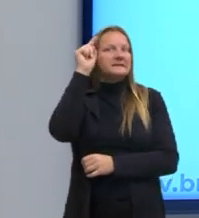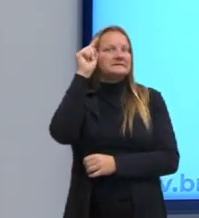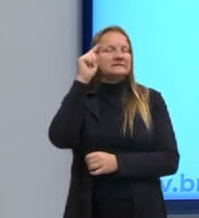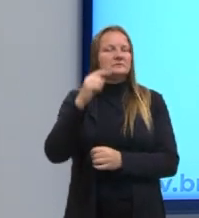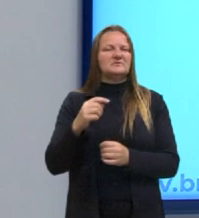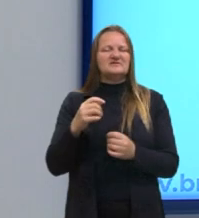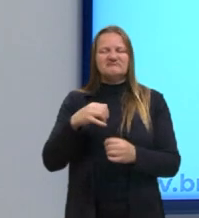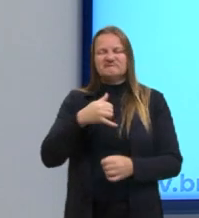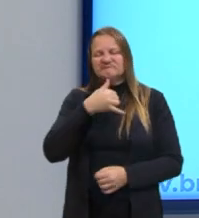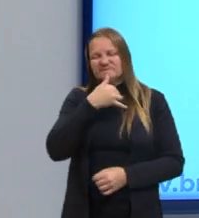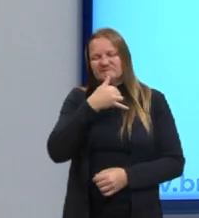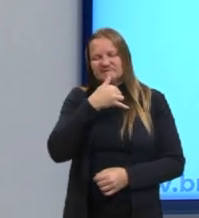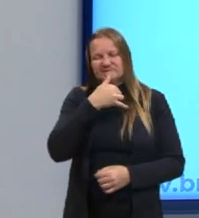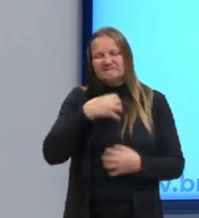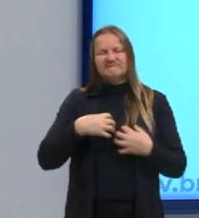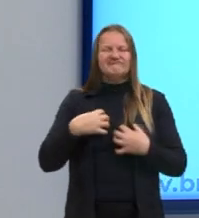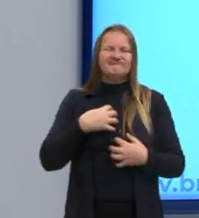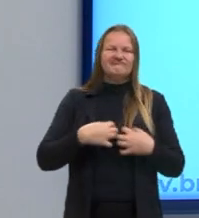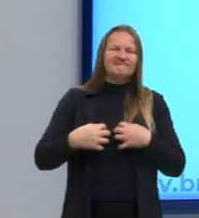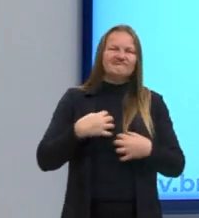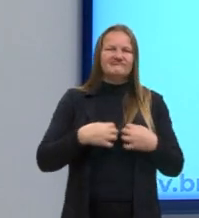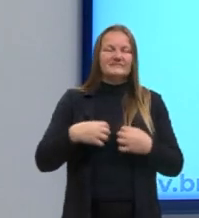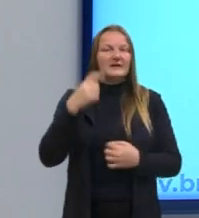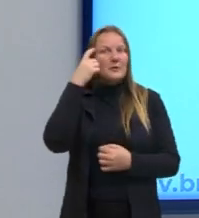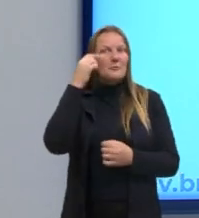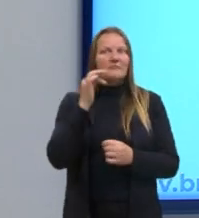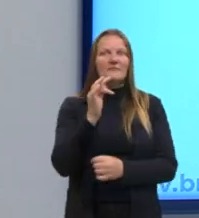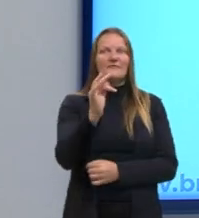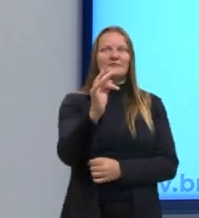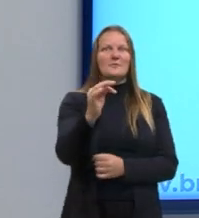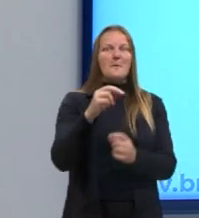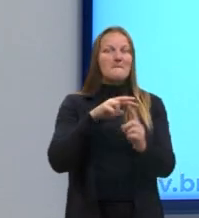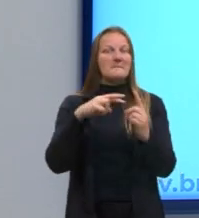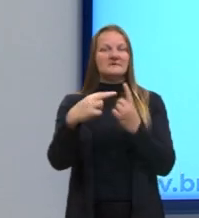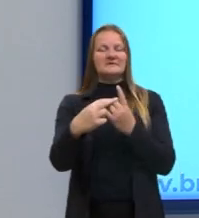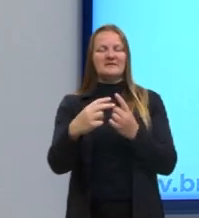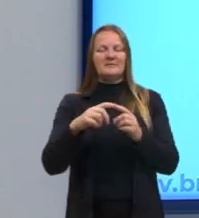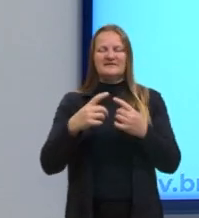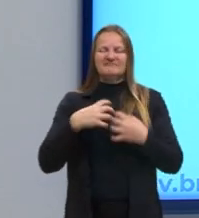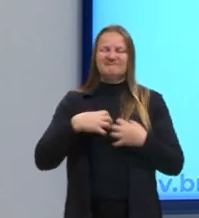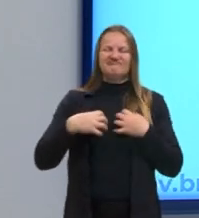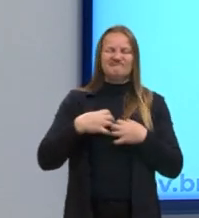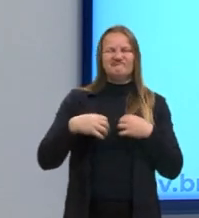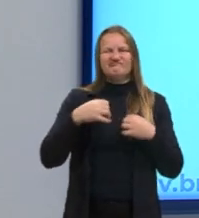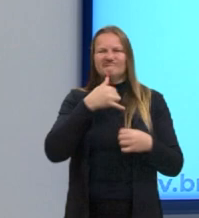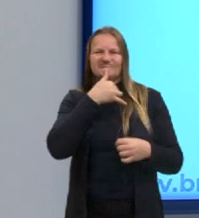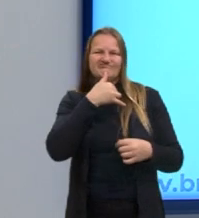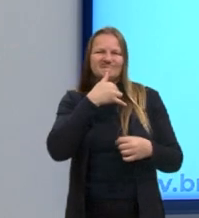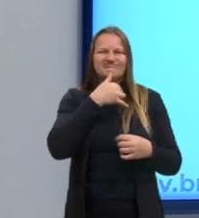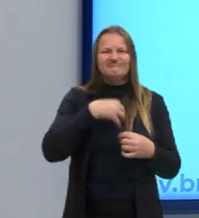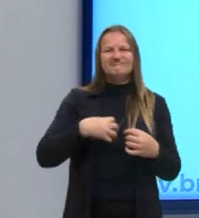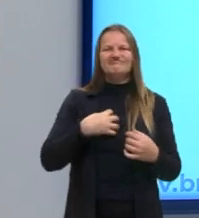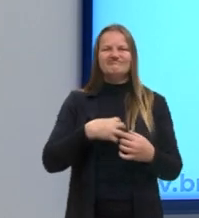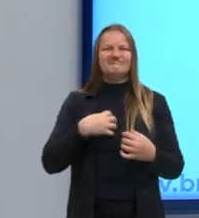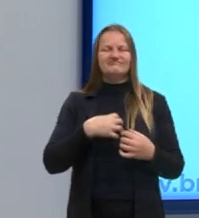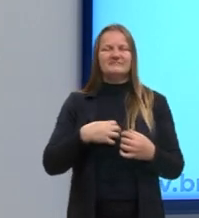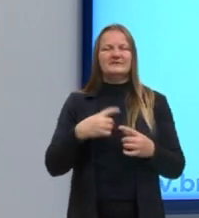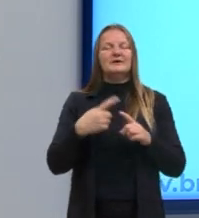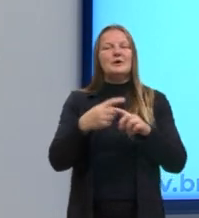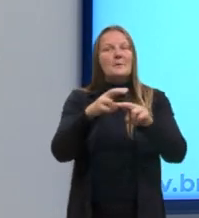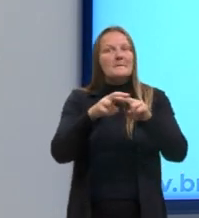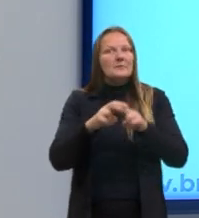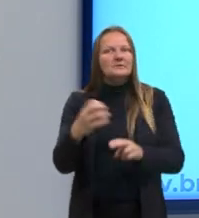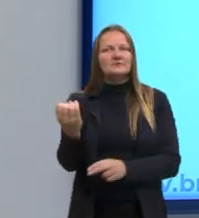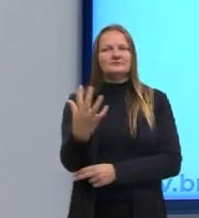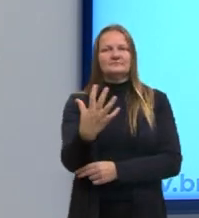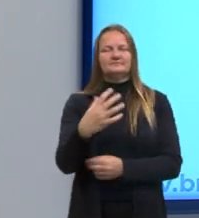frustração. Eu projeto algo e vejo que esse algo, às vezes, não está se realizando. Então, há uma crise. Por isso, a modernidade é